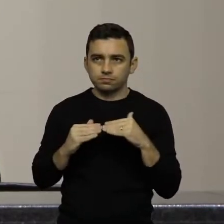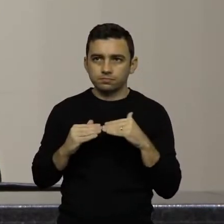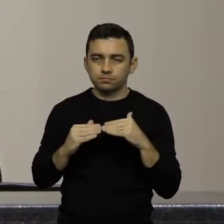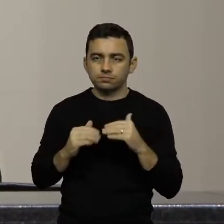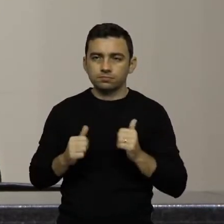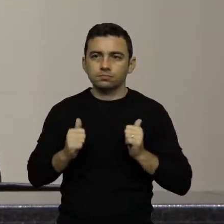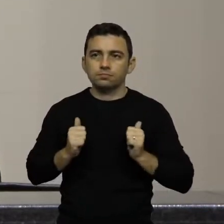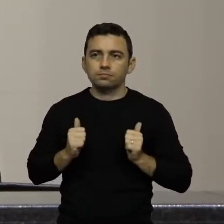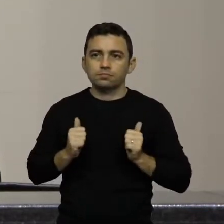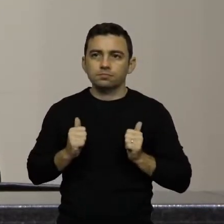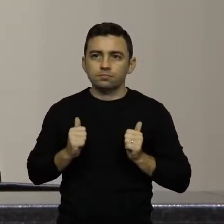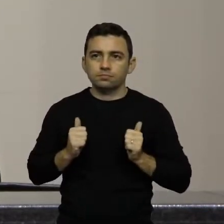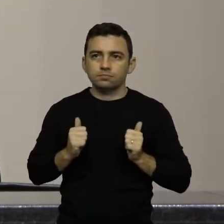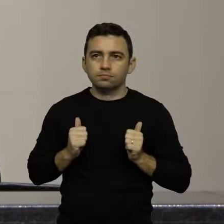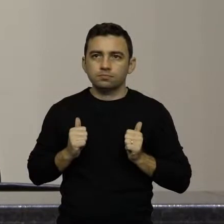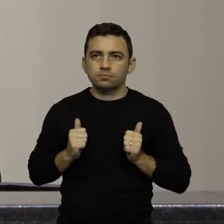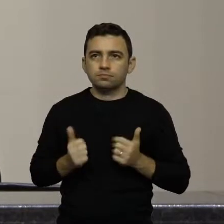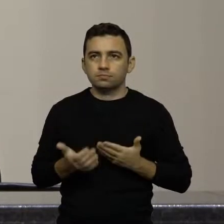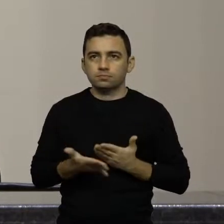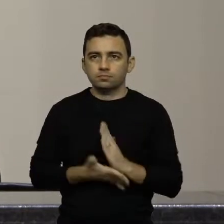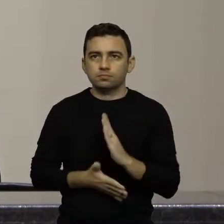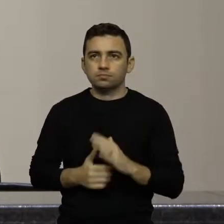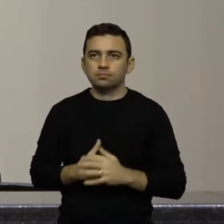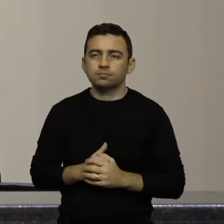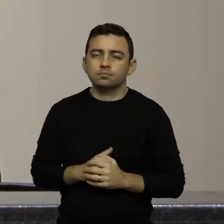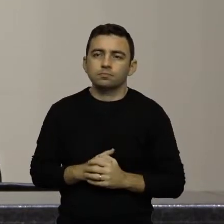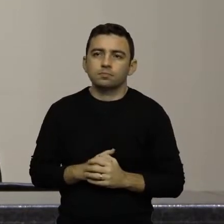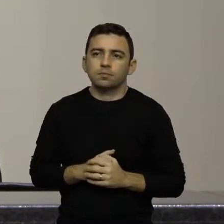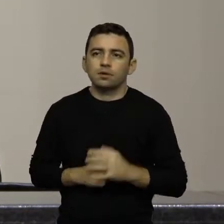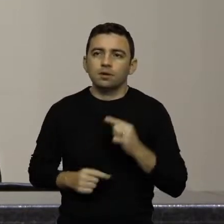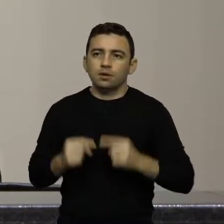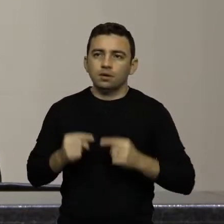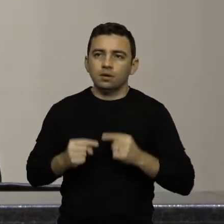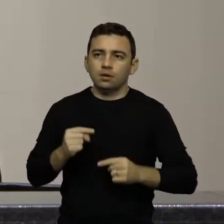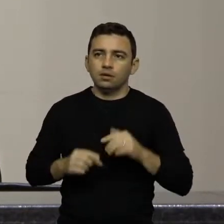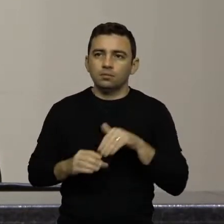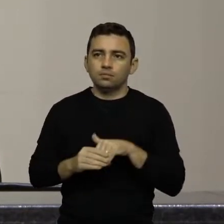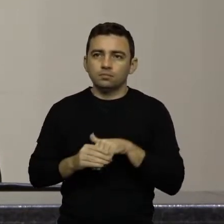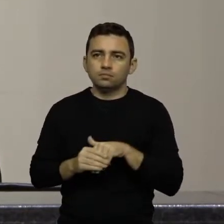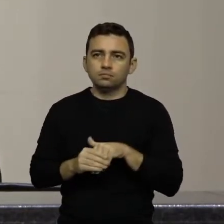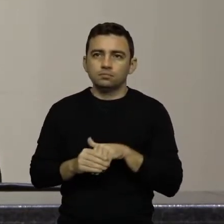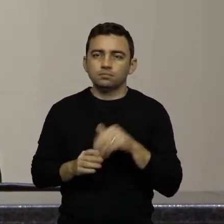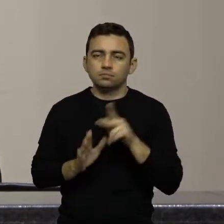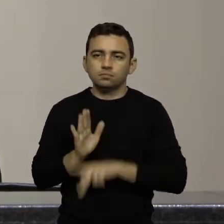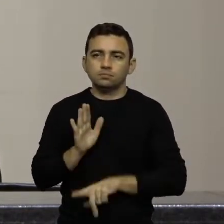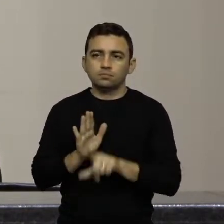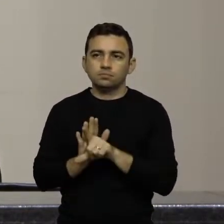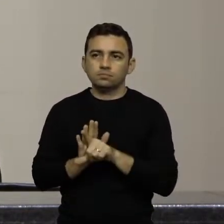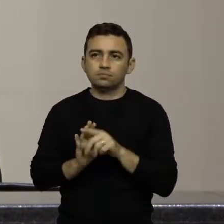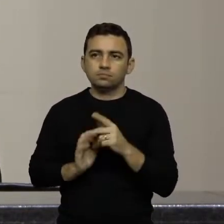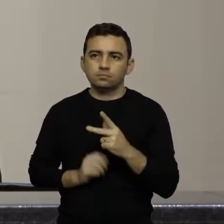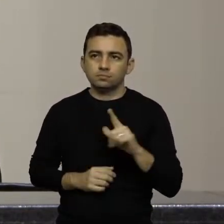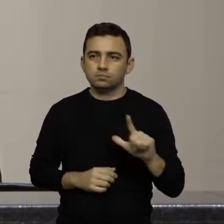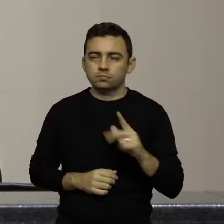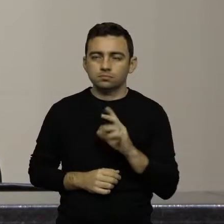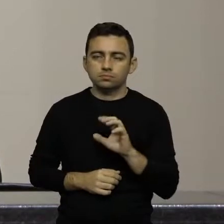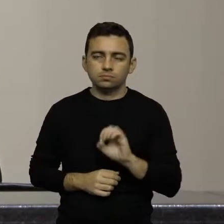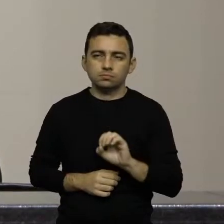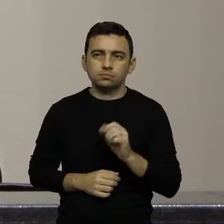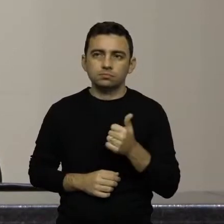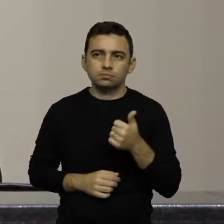se encontram, está aprovada. Discussão e votação em turno único do projeto de lei PL 018